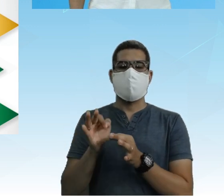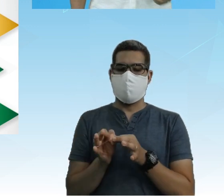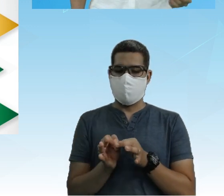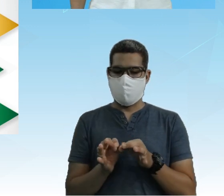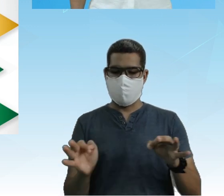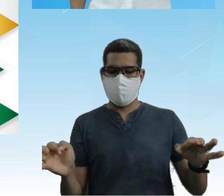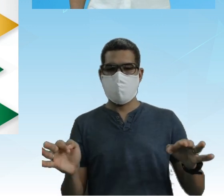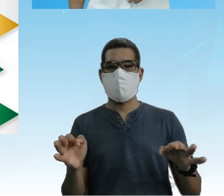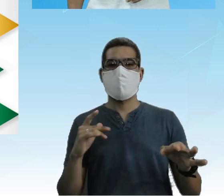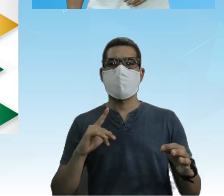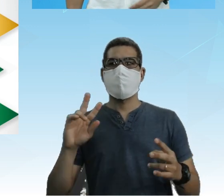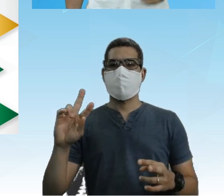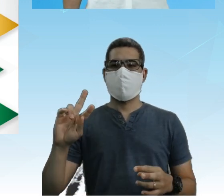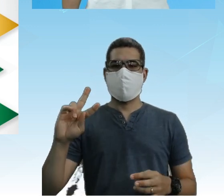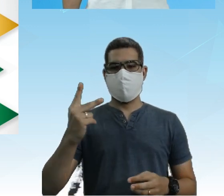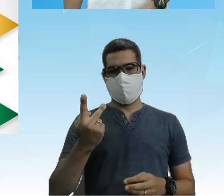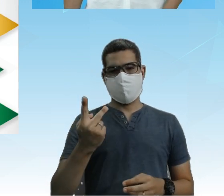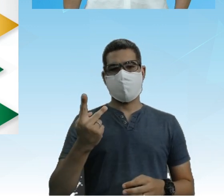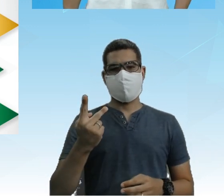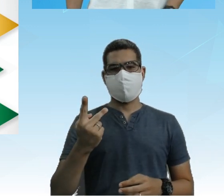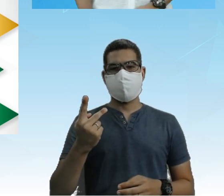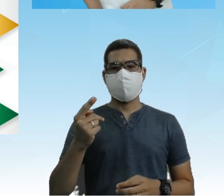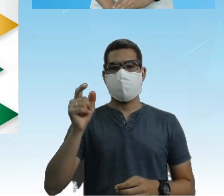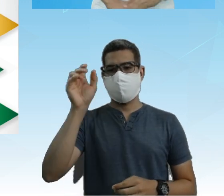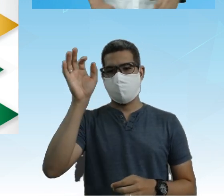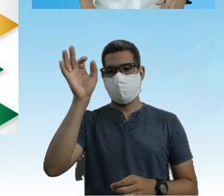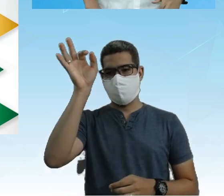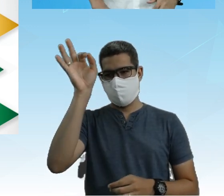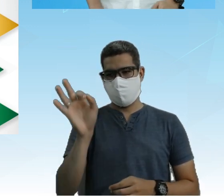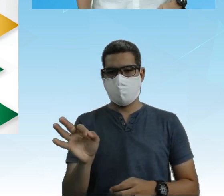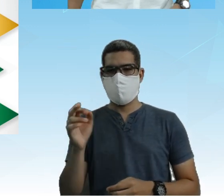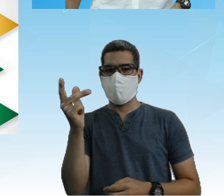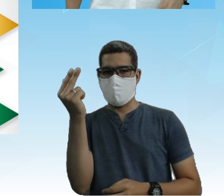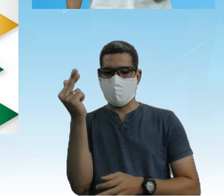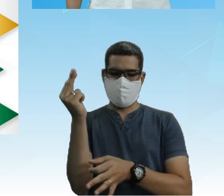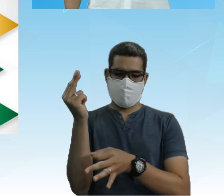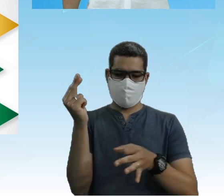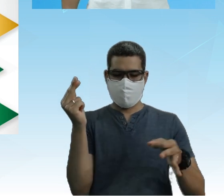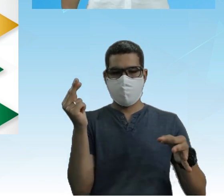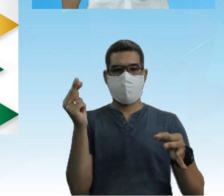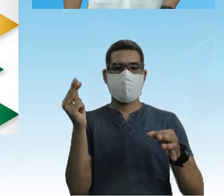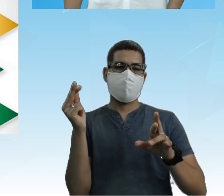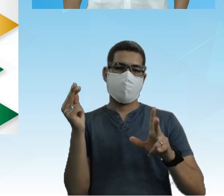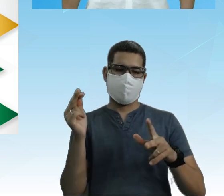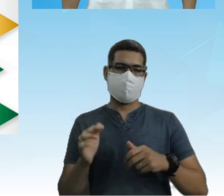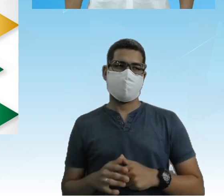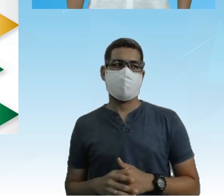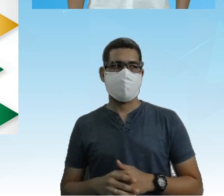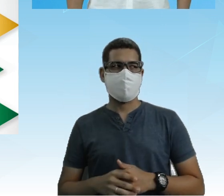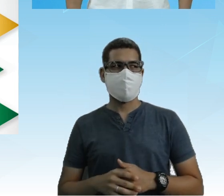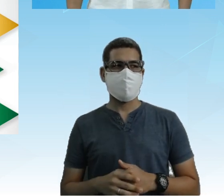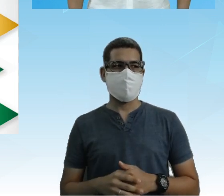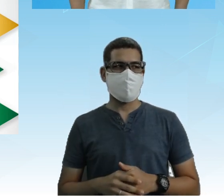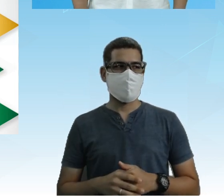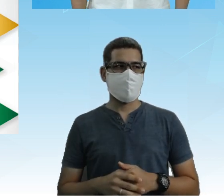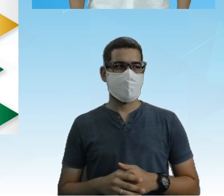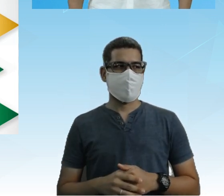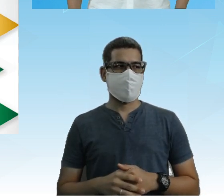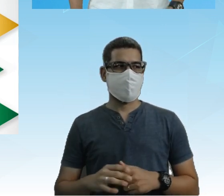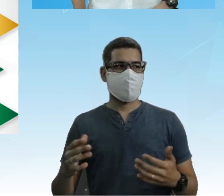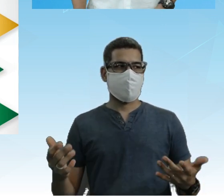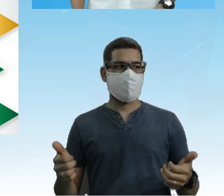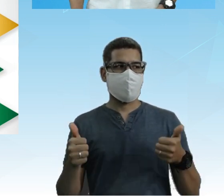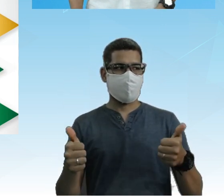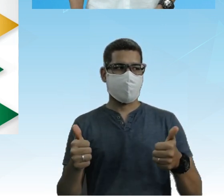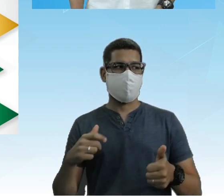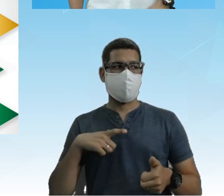opostos E as ordenadas São números iguais Essa é uma coisa Que a gente ficou Bem nítida aí Tá vendo? Bem claro? Beleza